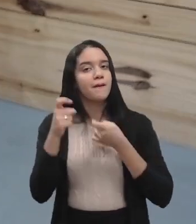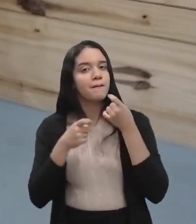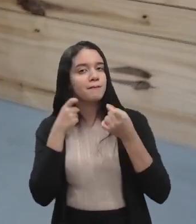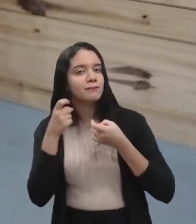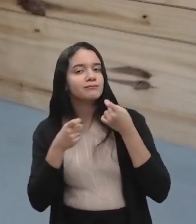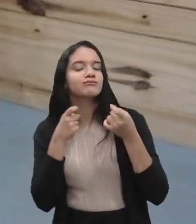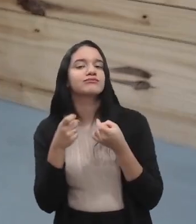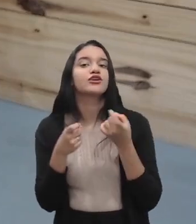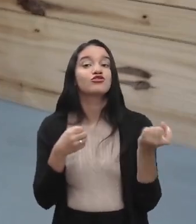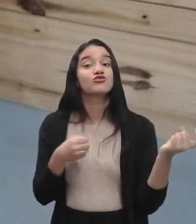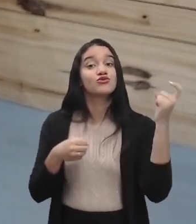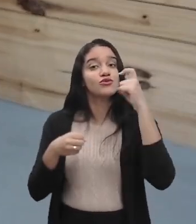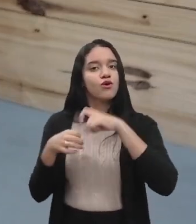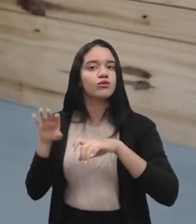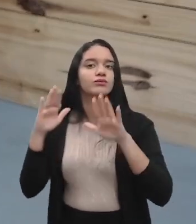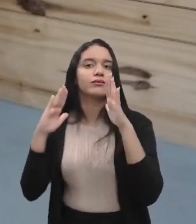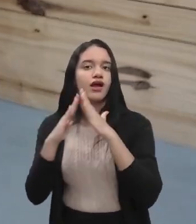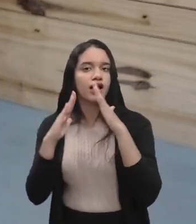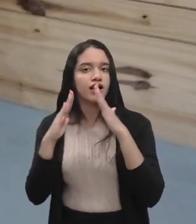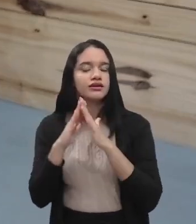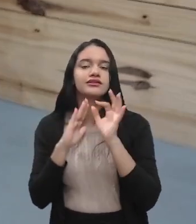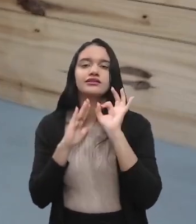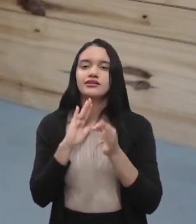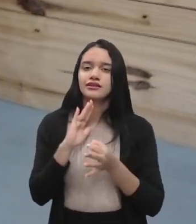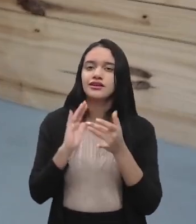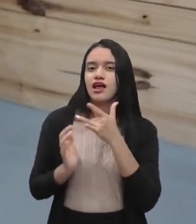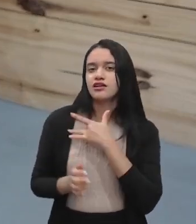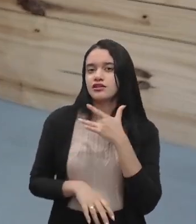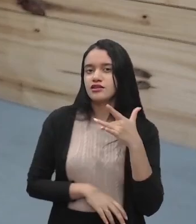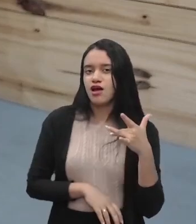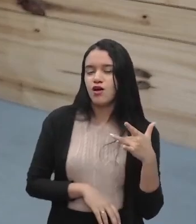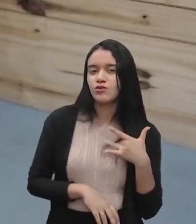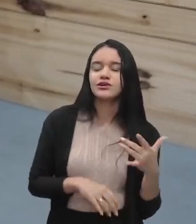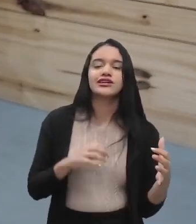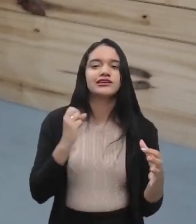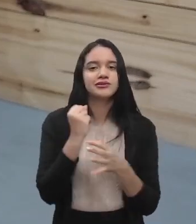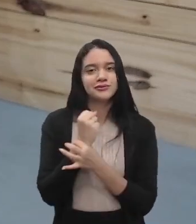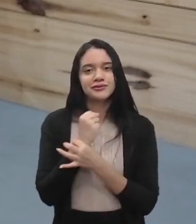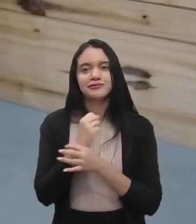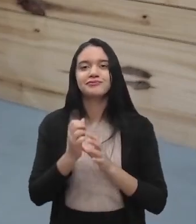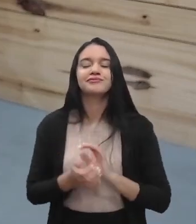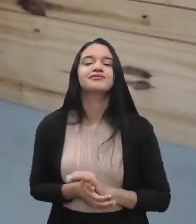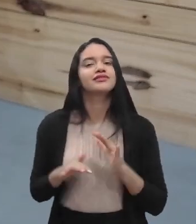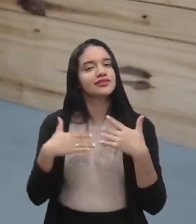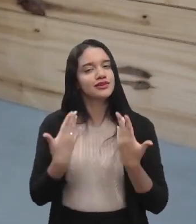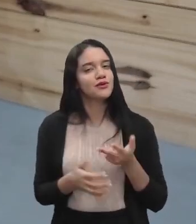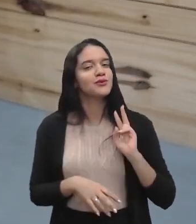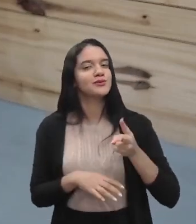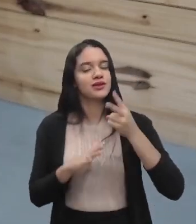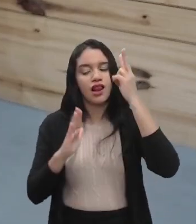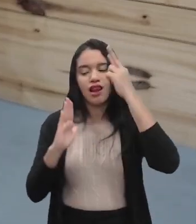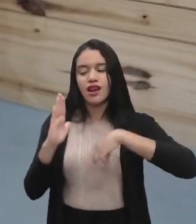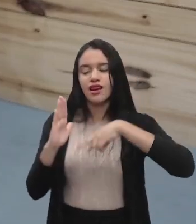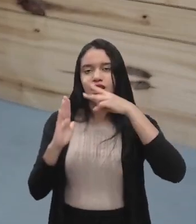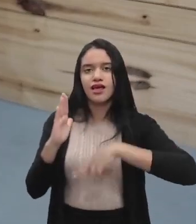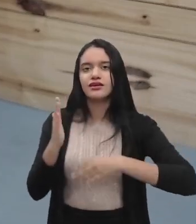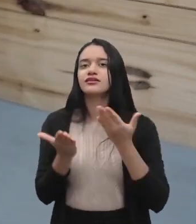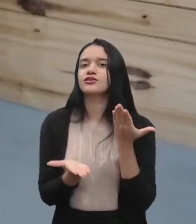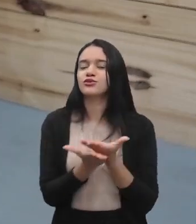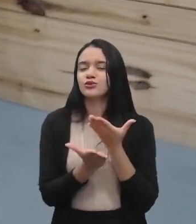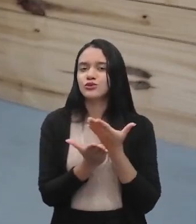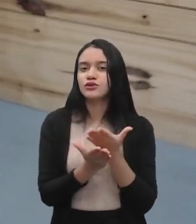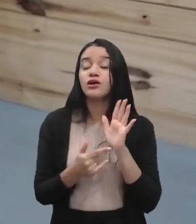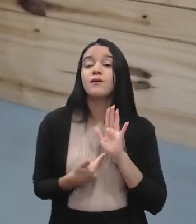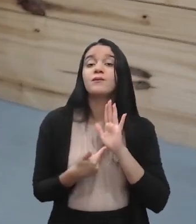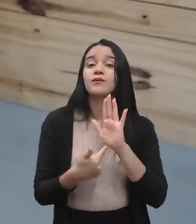voltem para casa com saúde e com segurança. Então, continuem lendo, continuem estudando. O que a gente